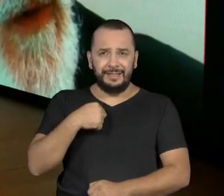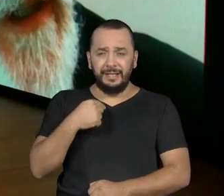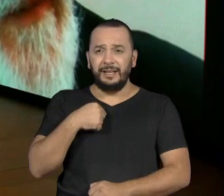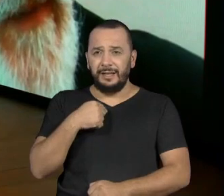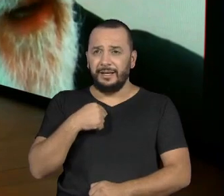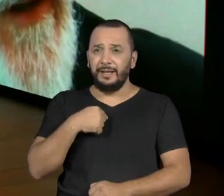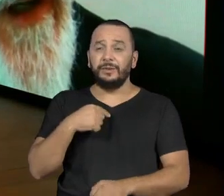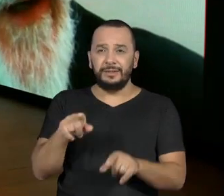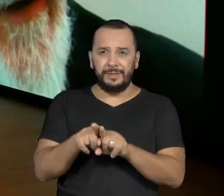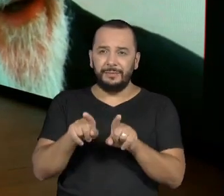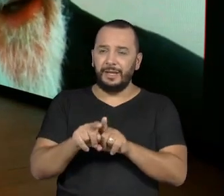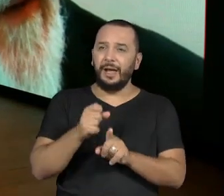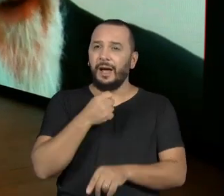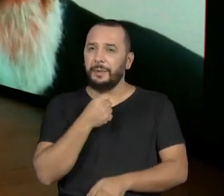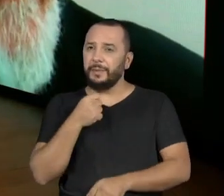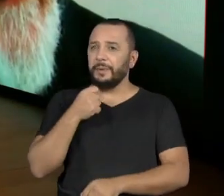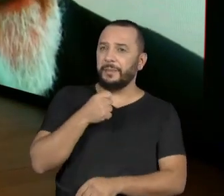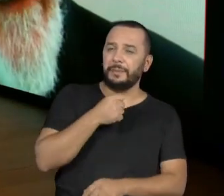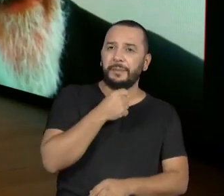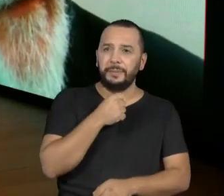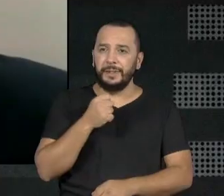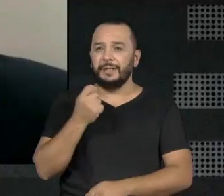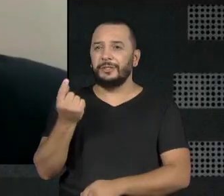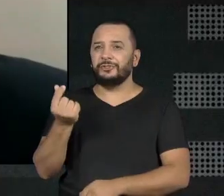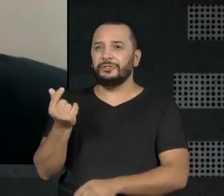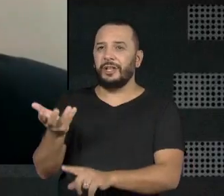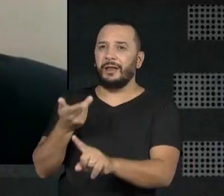cantando, música, para pegar dinheiro. Uma bacia.